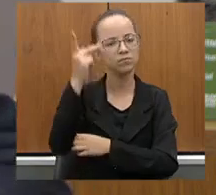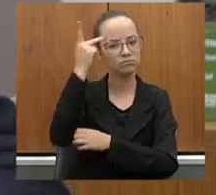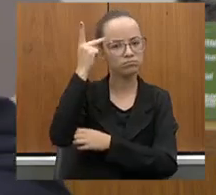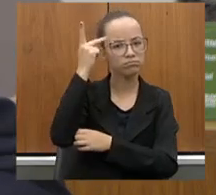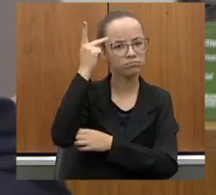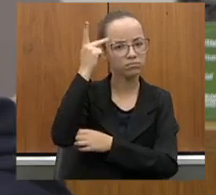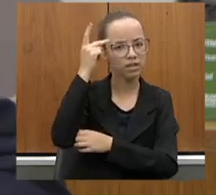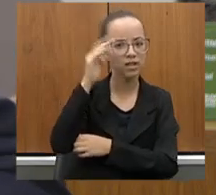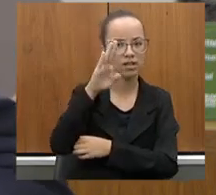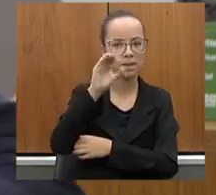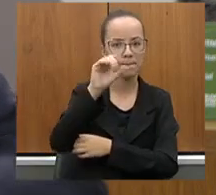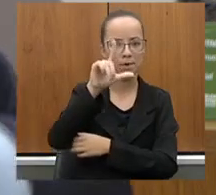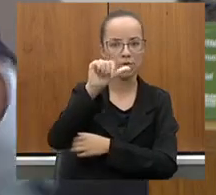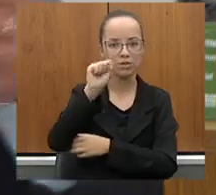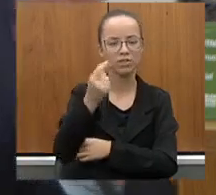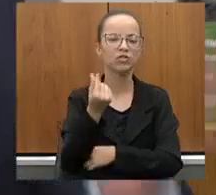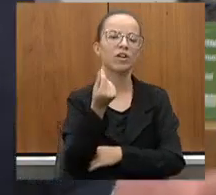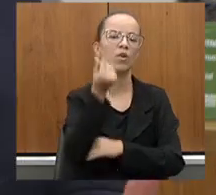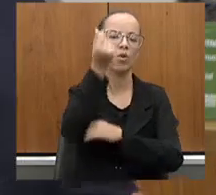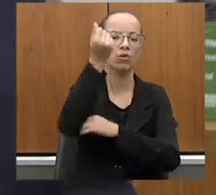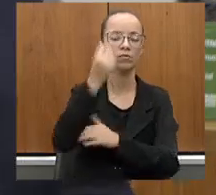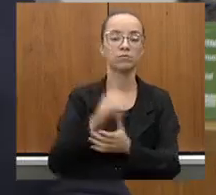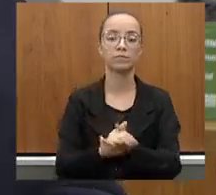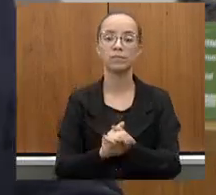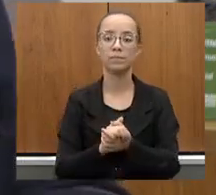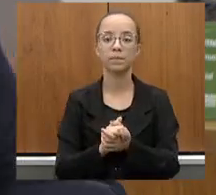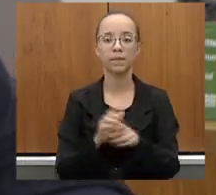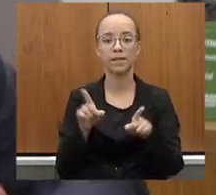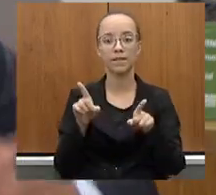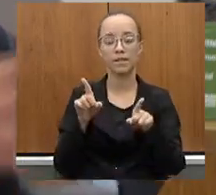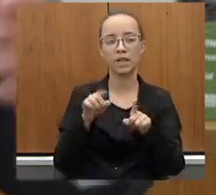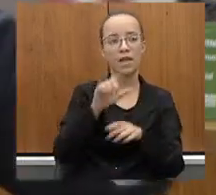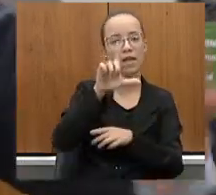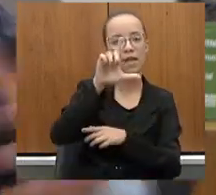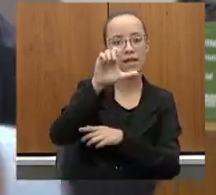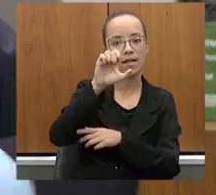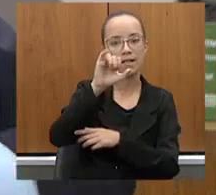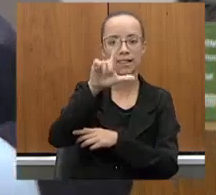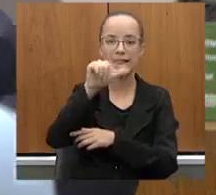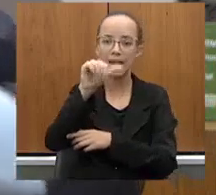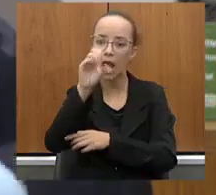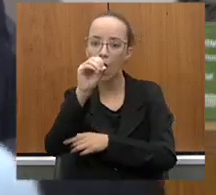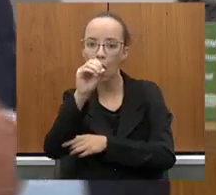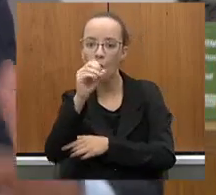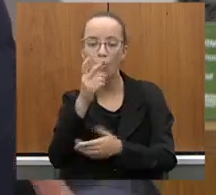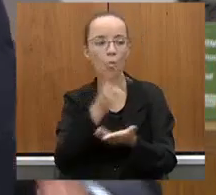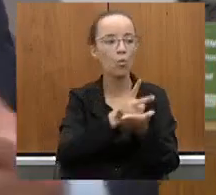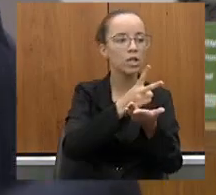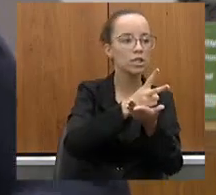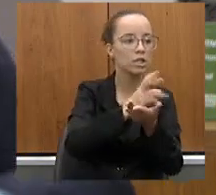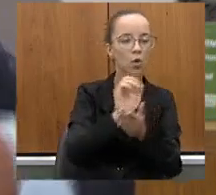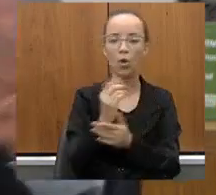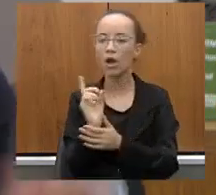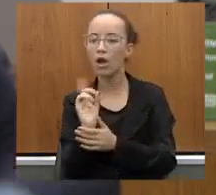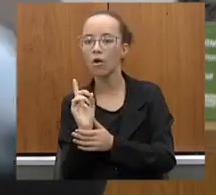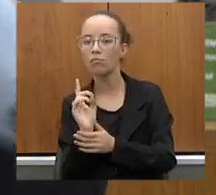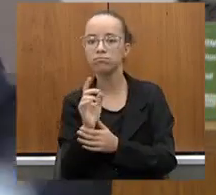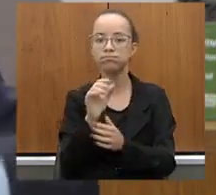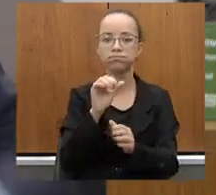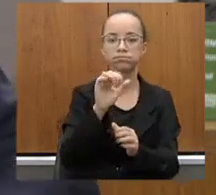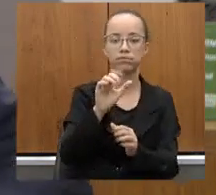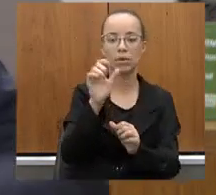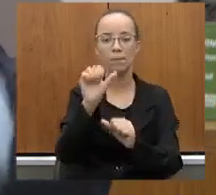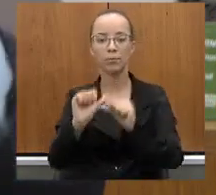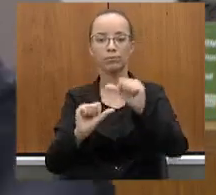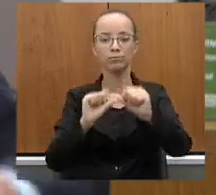na Bolsa de Valores, depois tem anula leilão, suspende leilão, nosso coração ia, voltava, e quando V. Exª